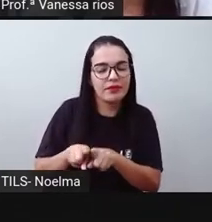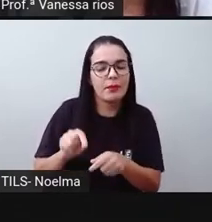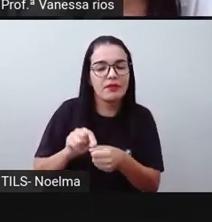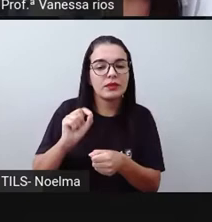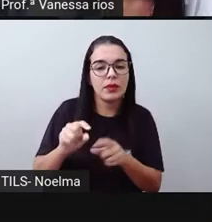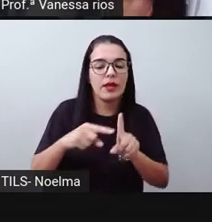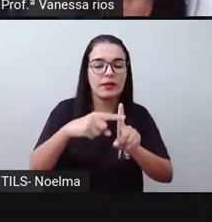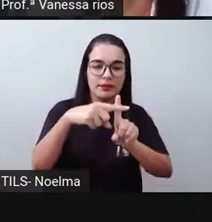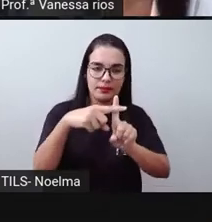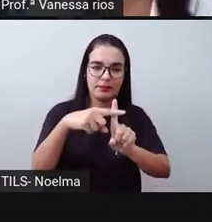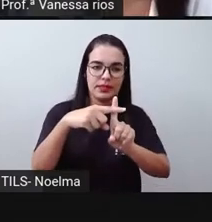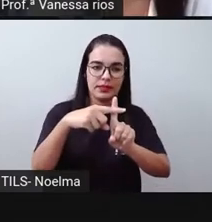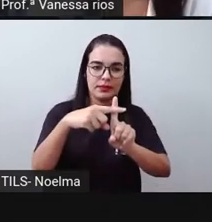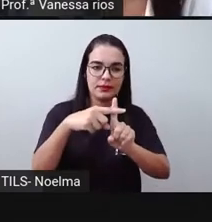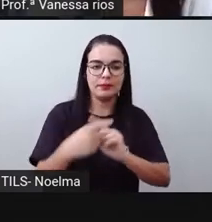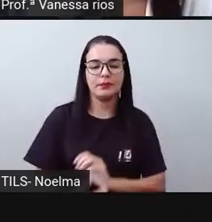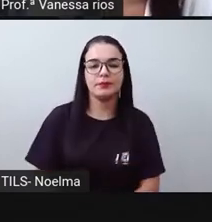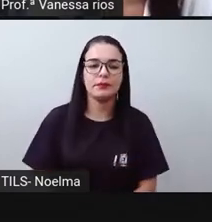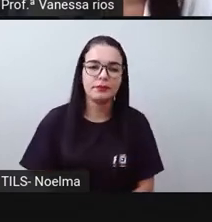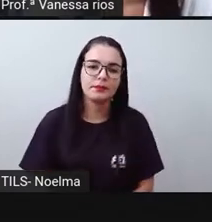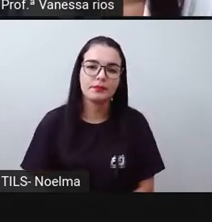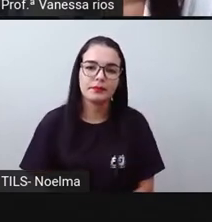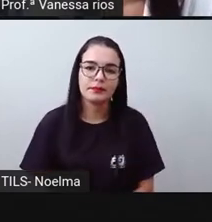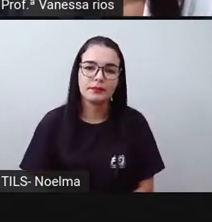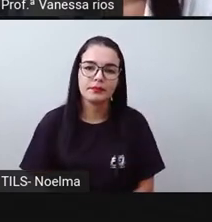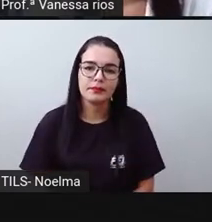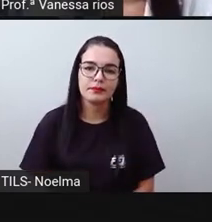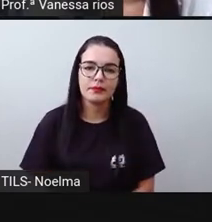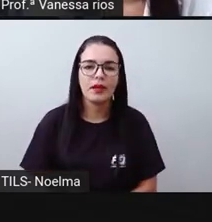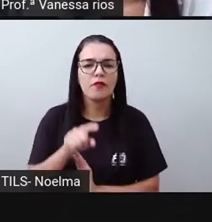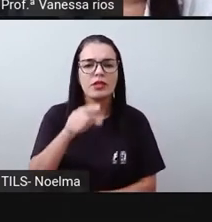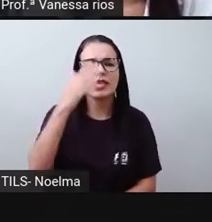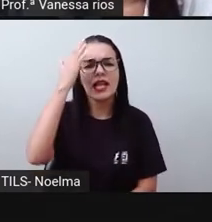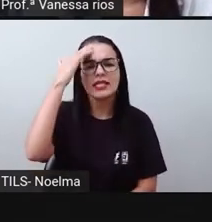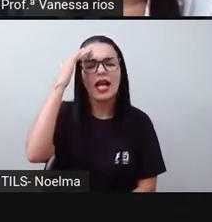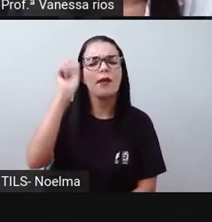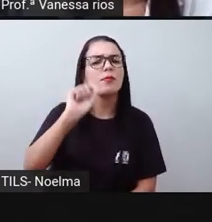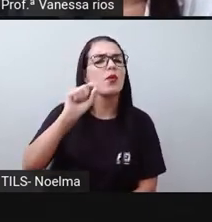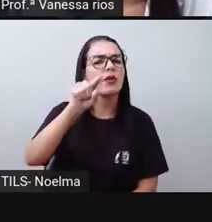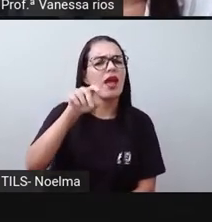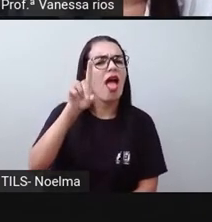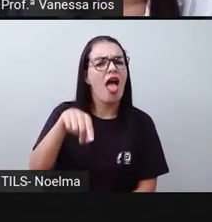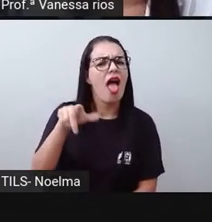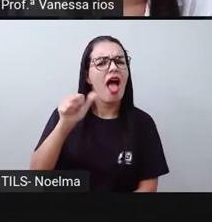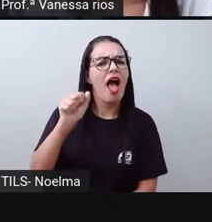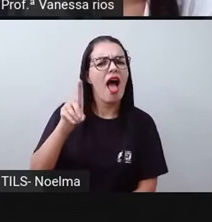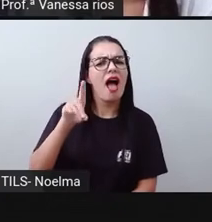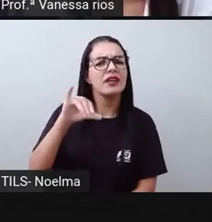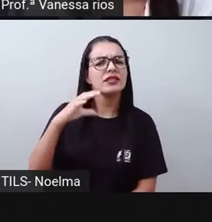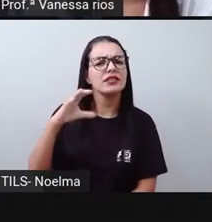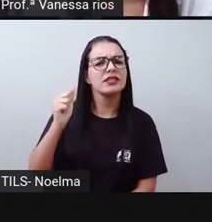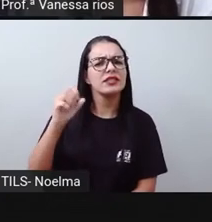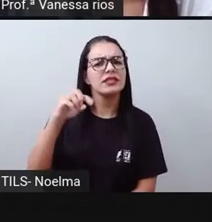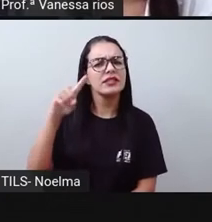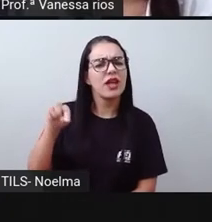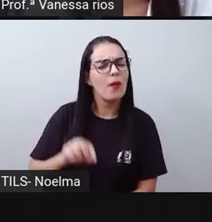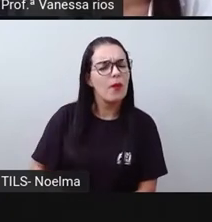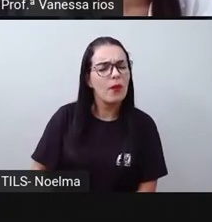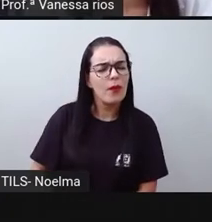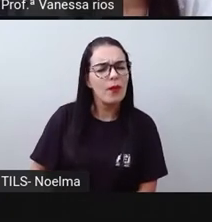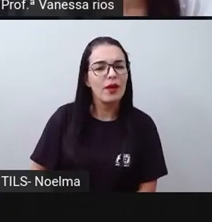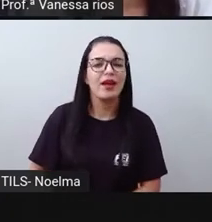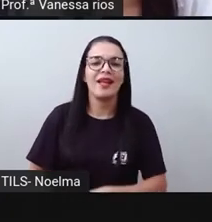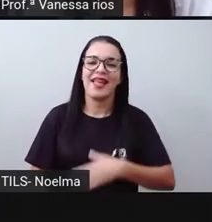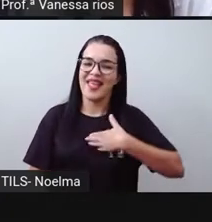operação da adição. E você sabe o que é adição? Tenho certeza que você já